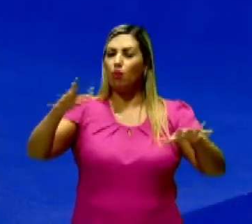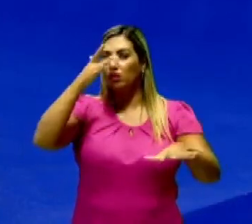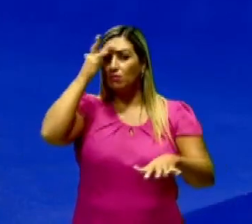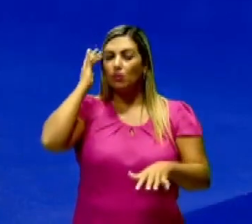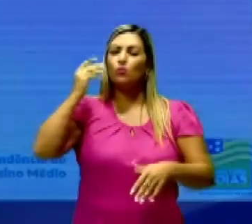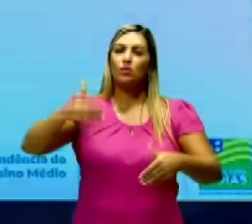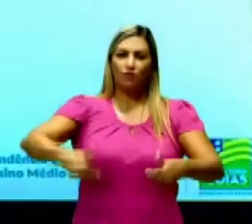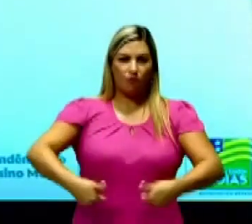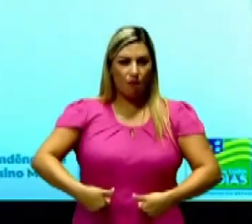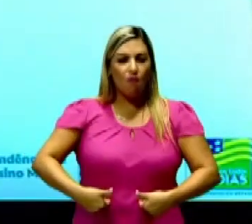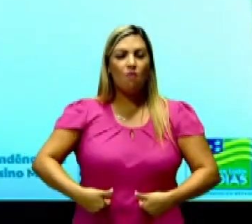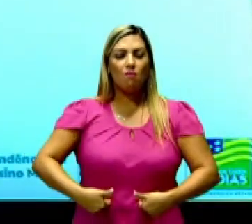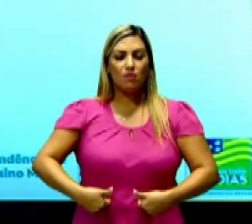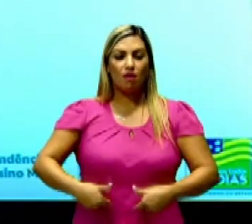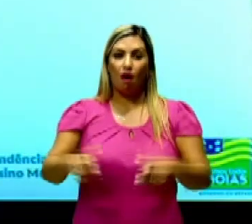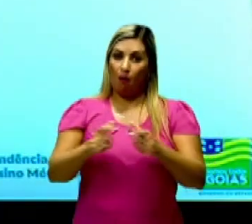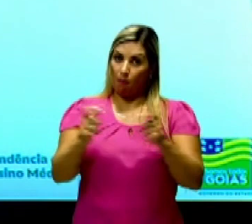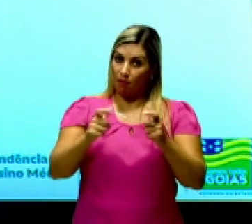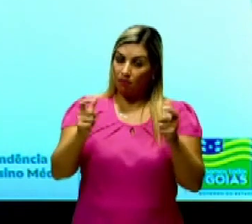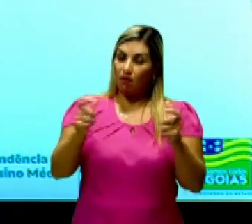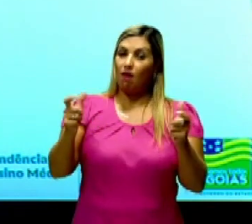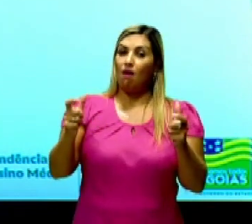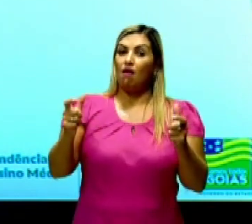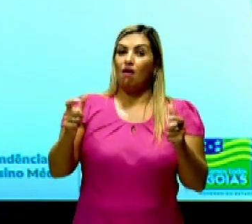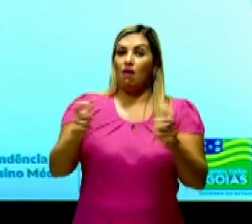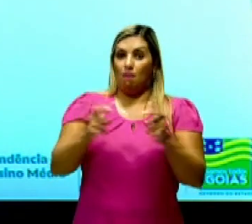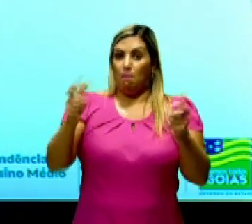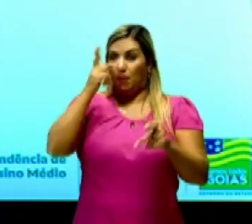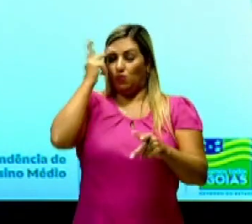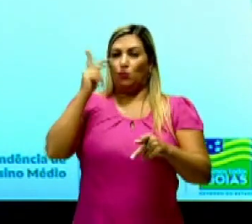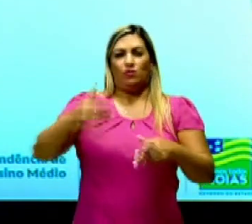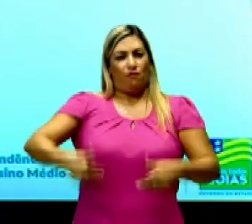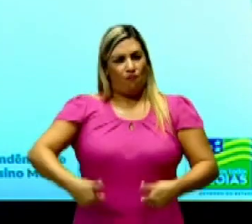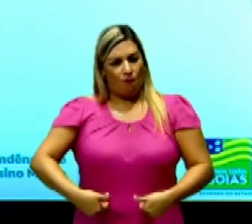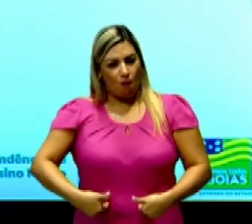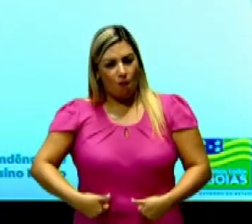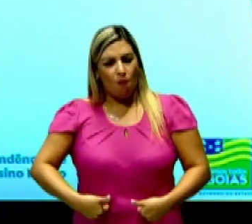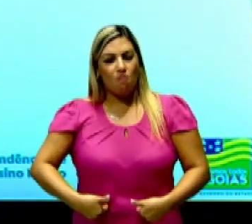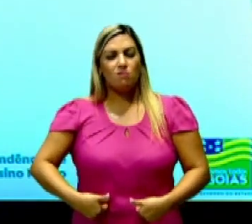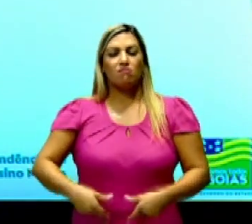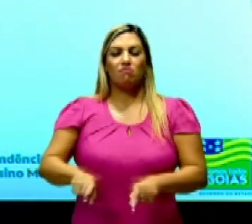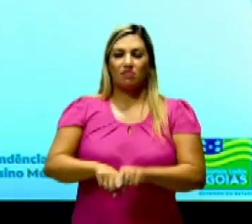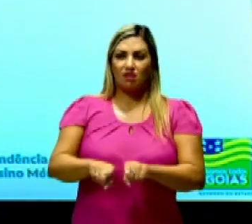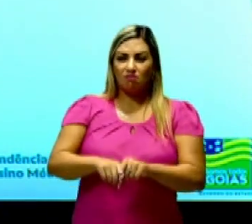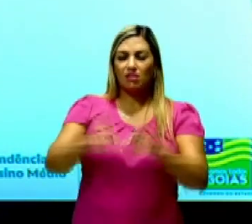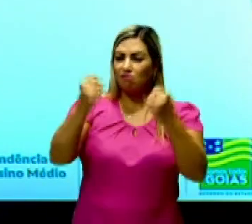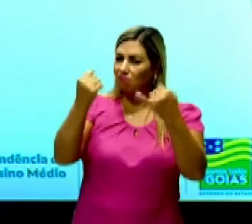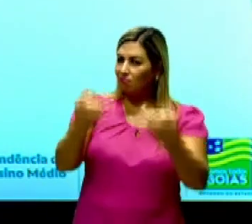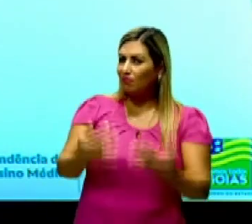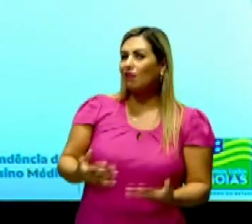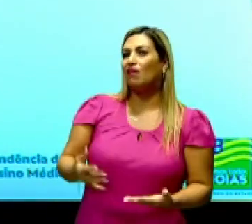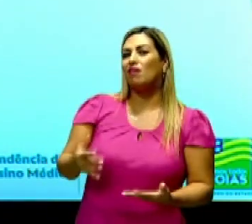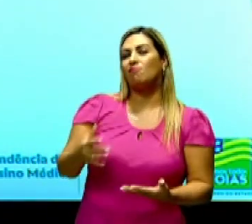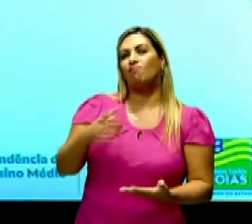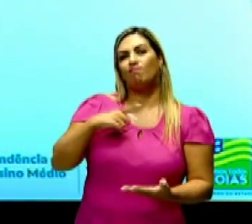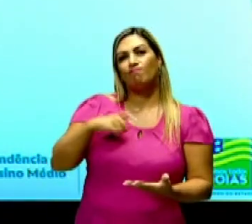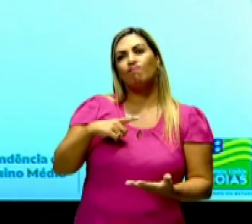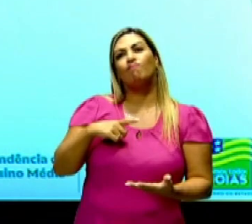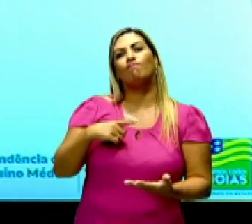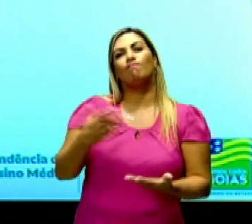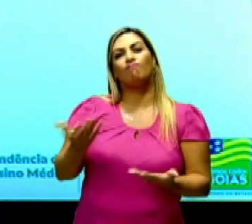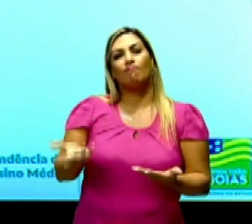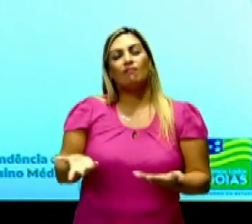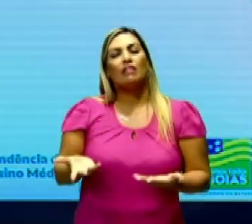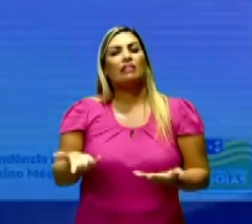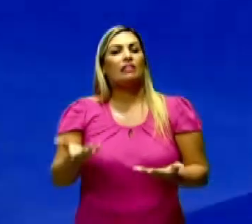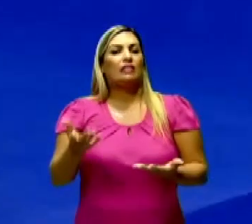causar fome, ou aumentar a quantidade de pessoas passando fome, e falar também de uma questão, como